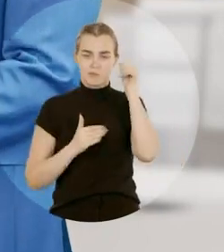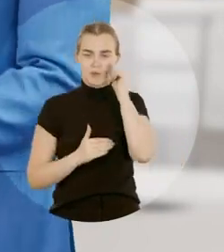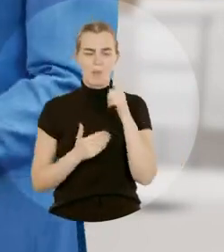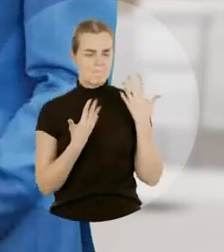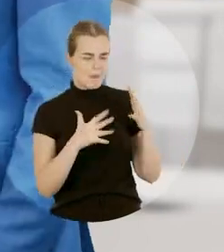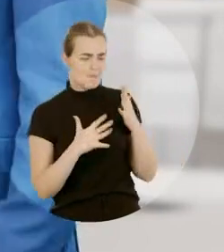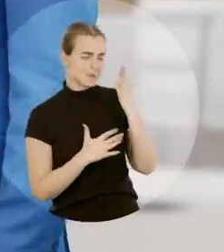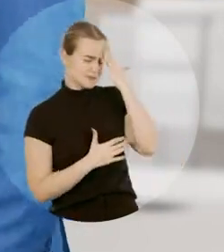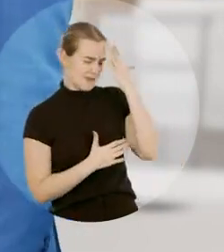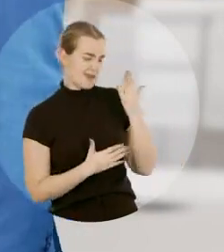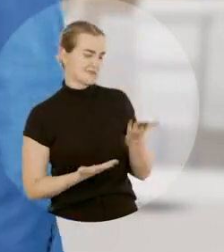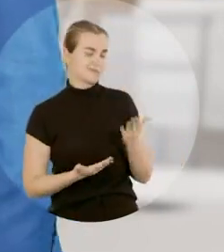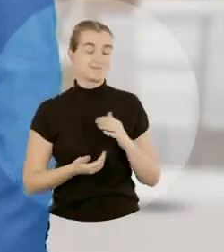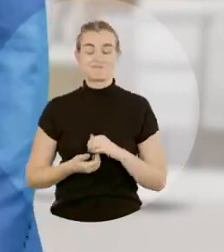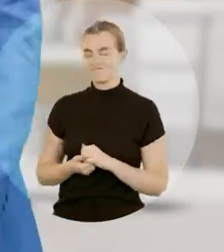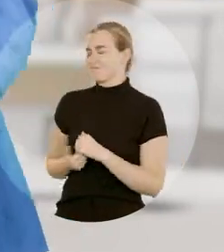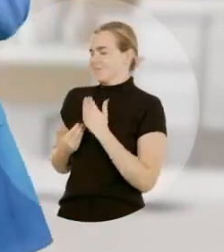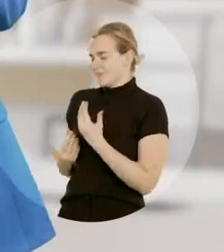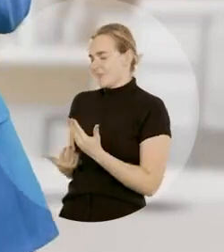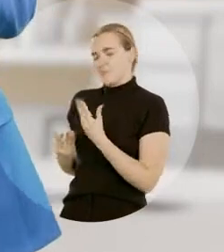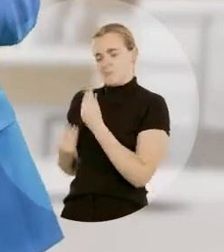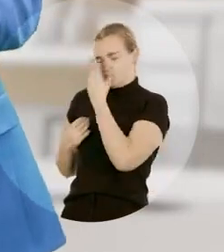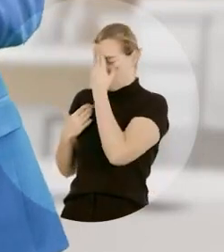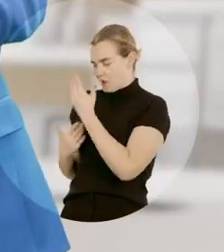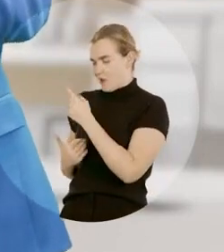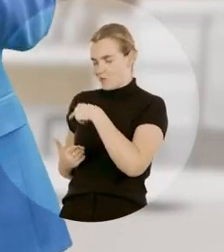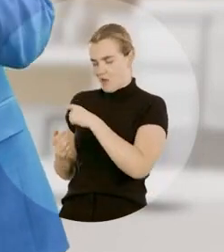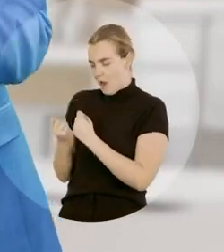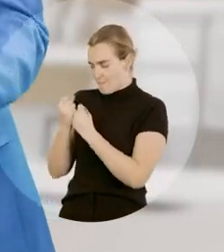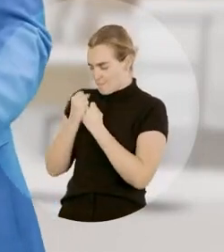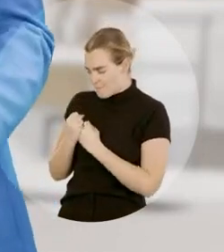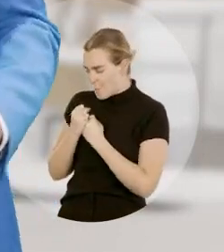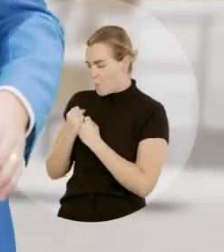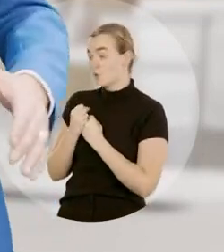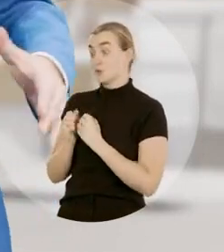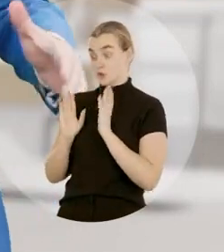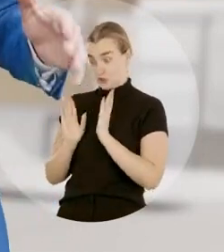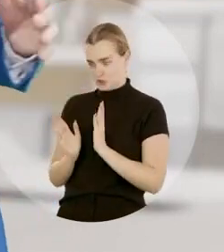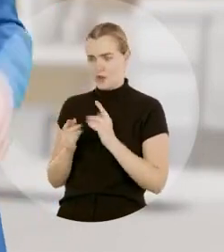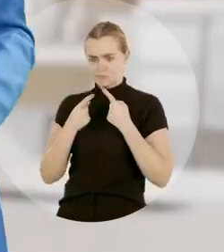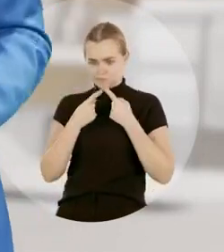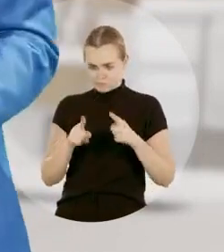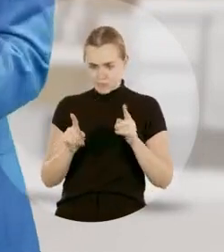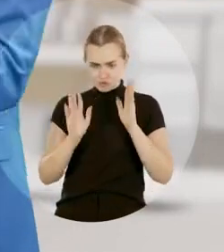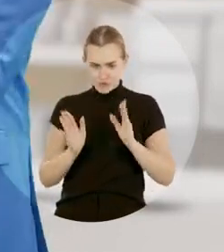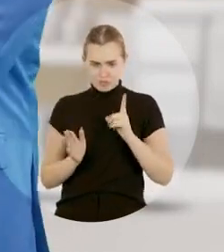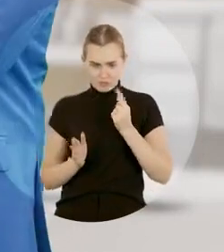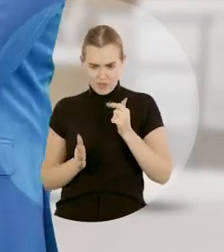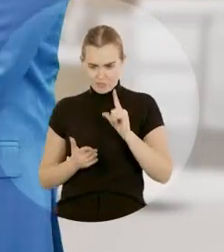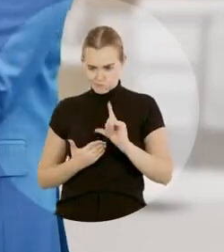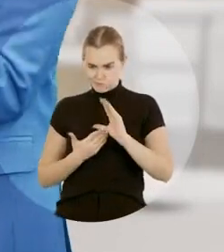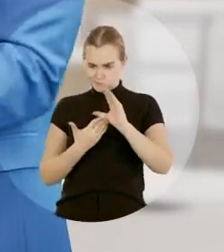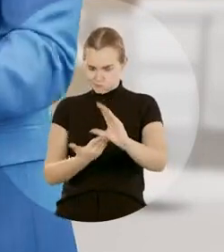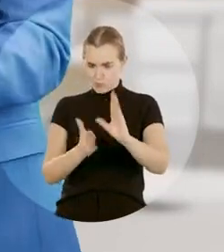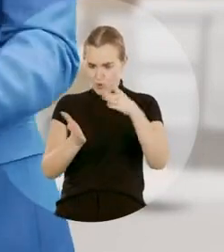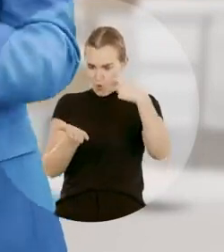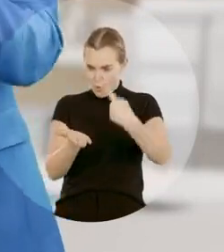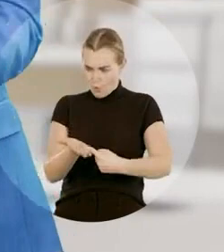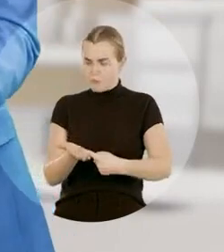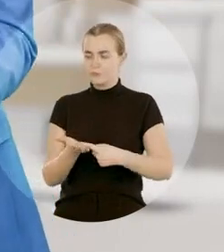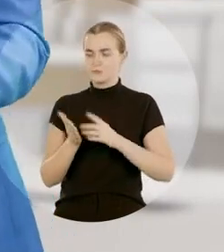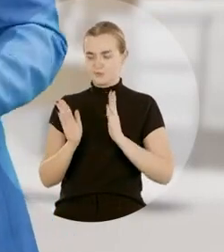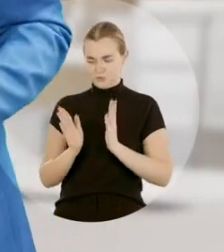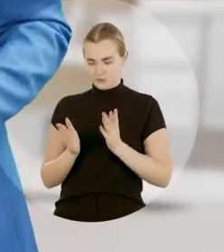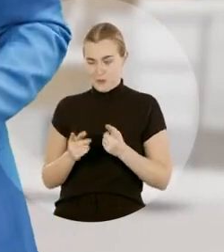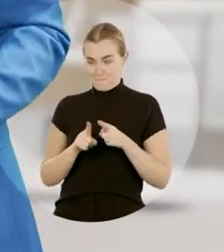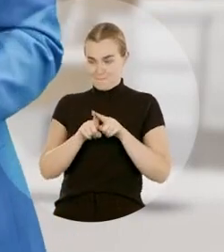iniciativa. Governador, muito obrigado pela força. nova DDM já é realidade, recurso liberado, compromisso do governador, inclusive